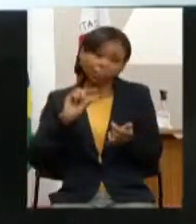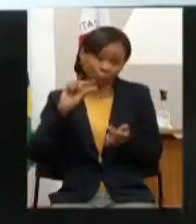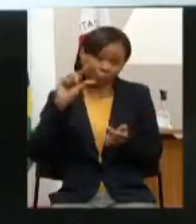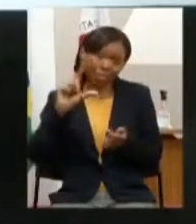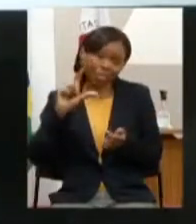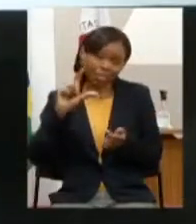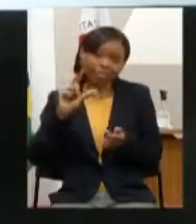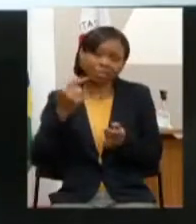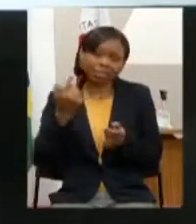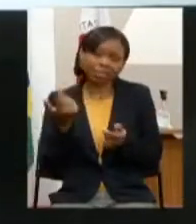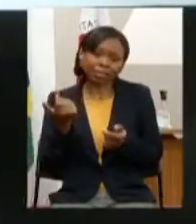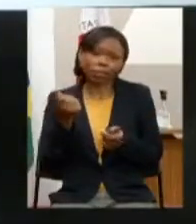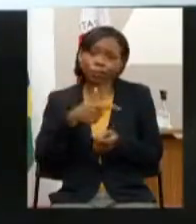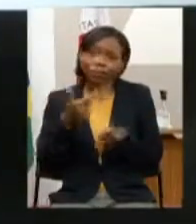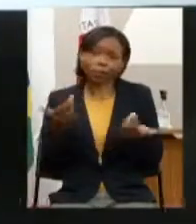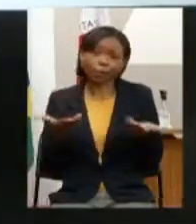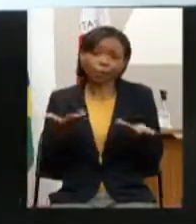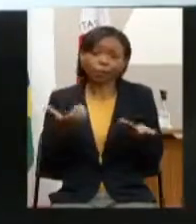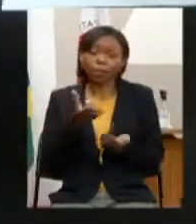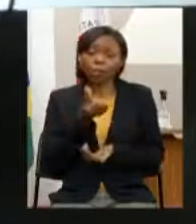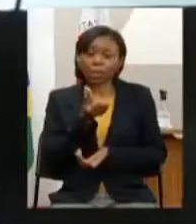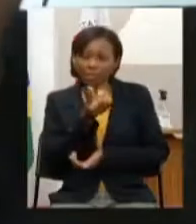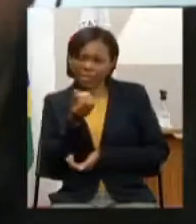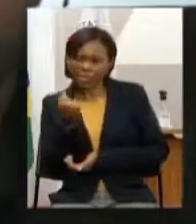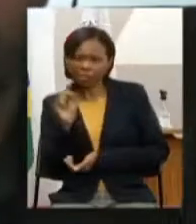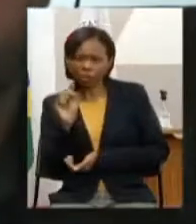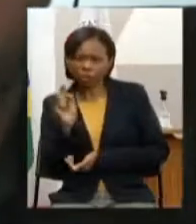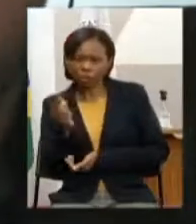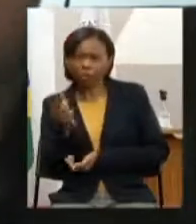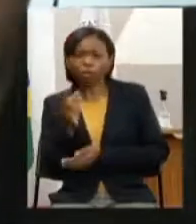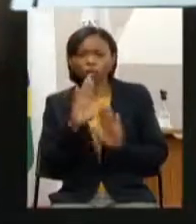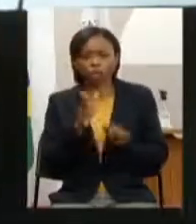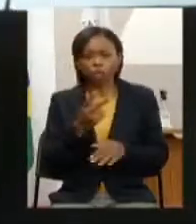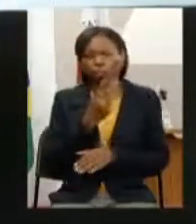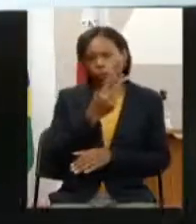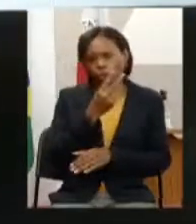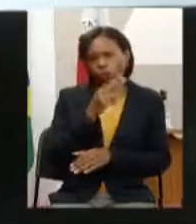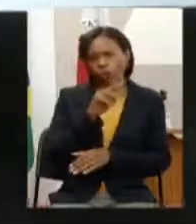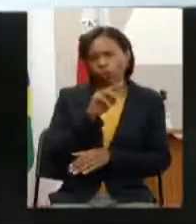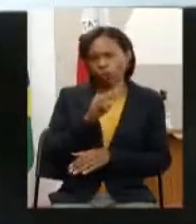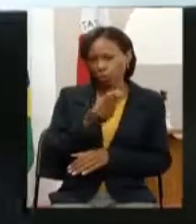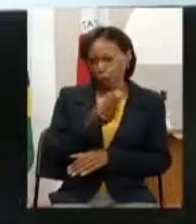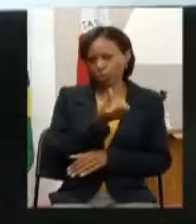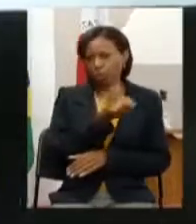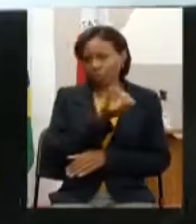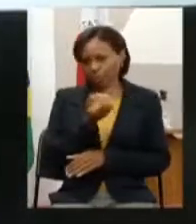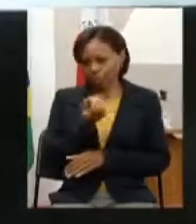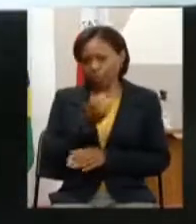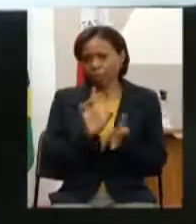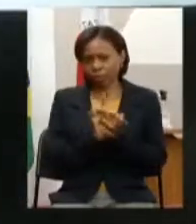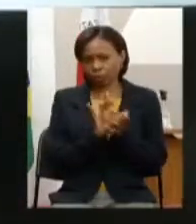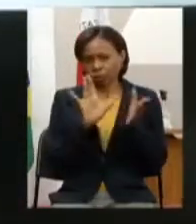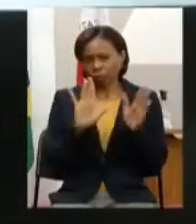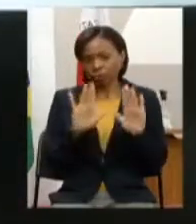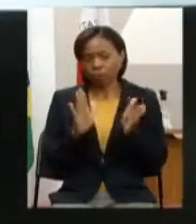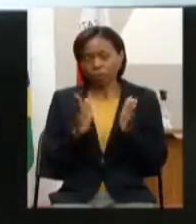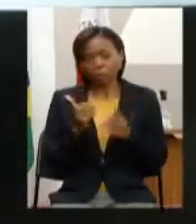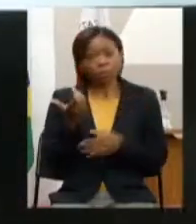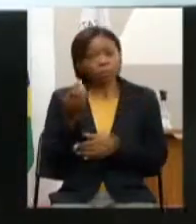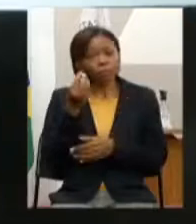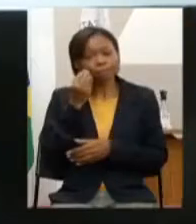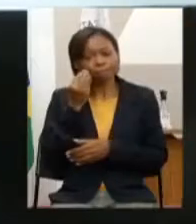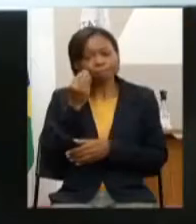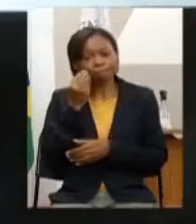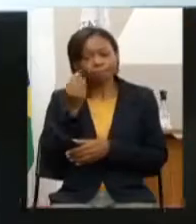um empenho de aproximadamente 600 mil e já temos 2 milhões e 600 liberados imagino que a gente consiga aí